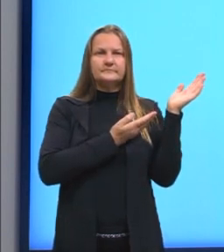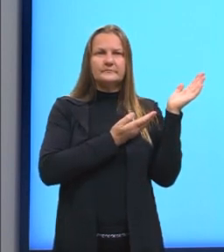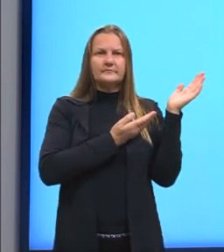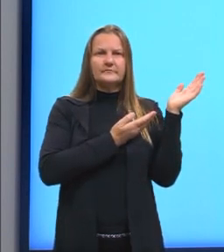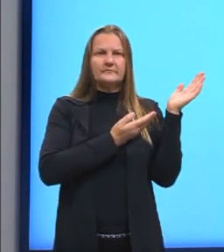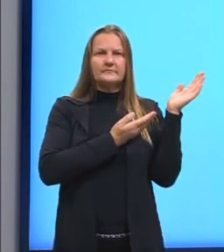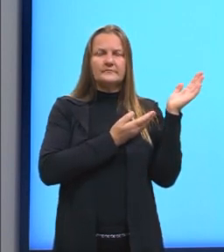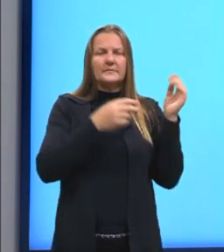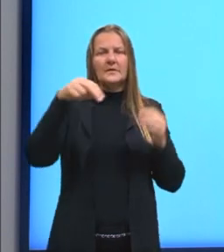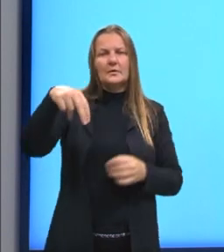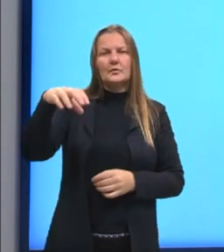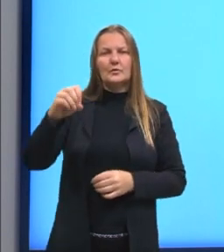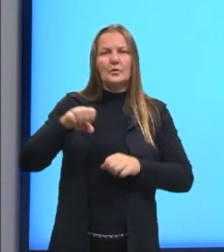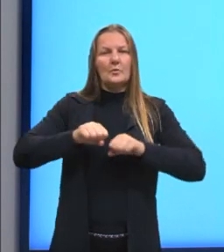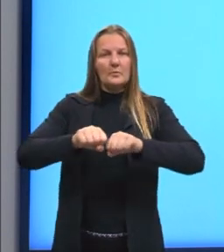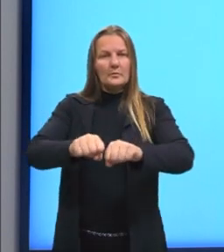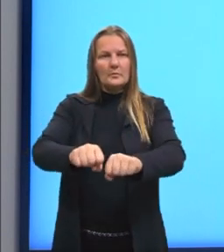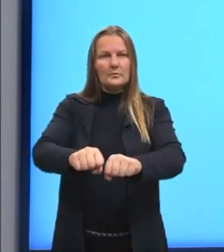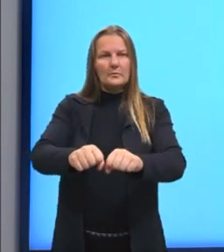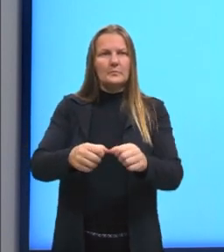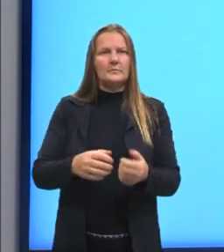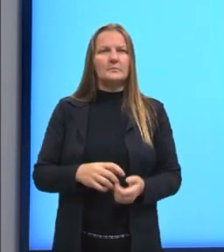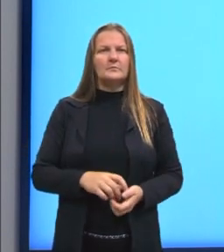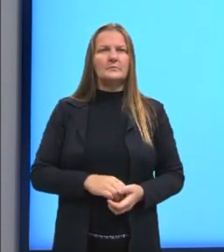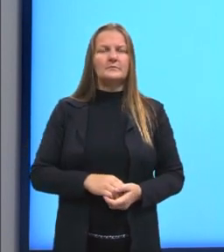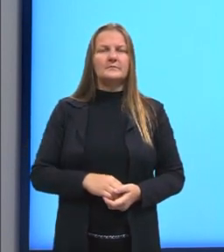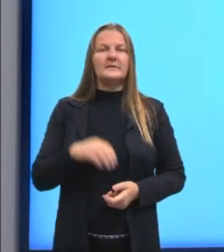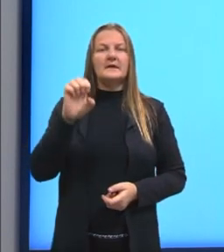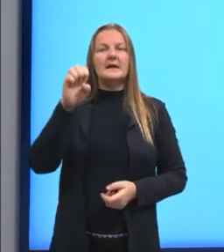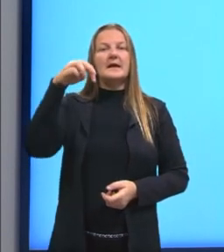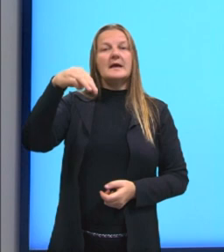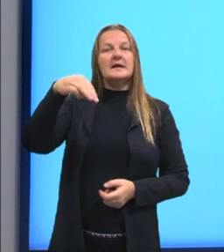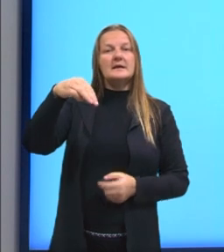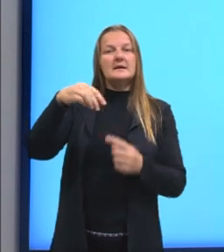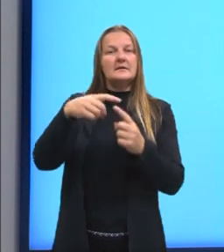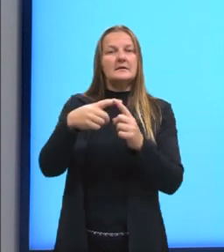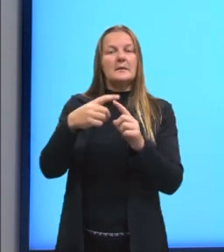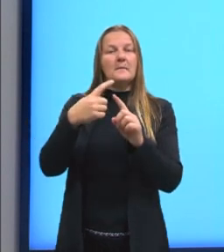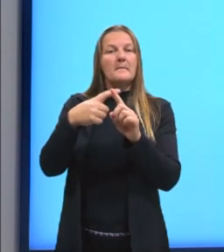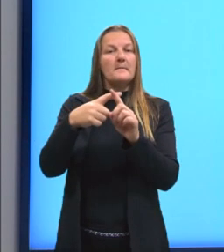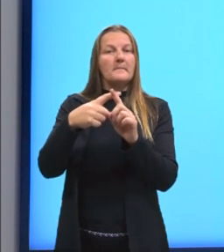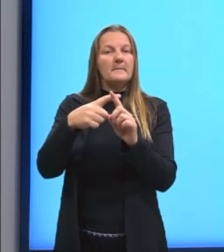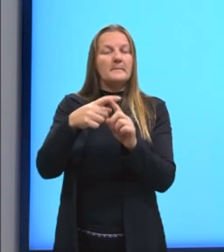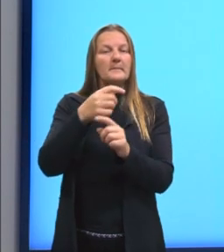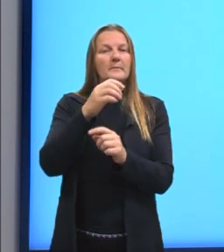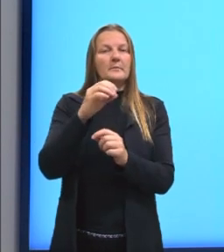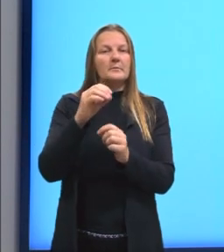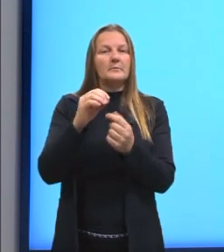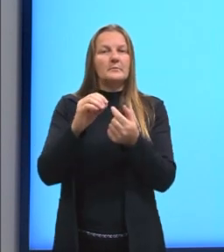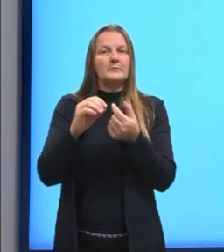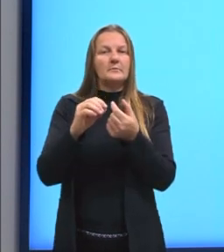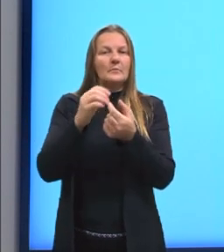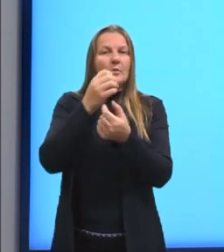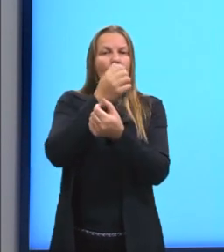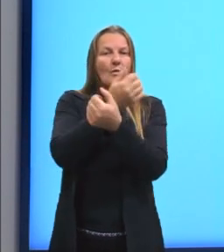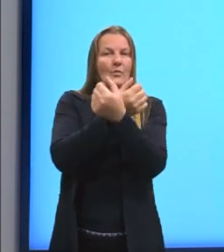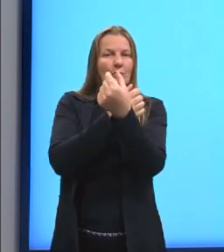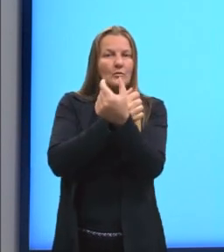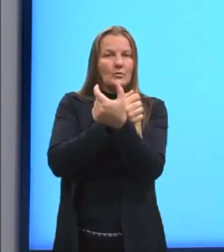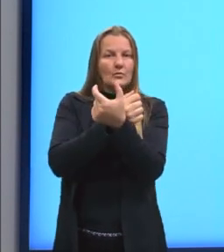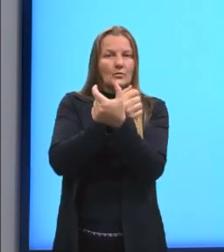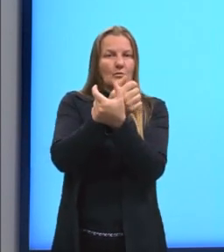no supermercado. Aqui a gente tem a preposição em, mais o artigo ou. Então, gente pode ter o caso do adjunta